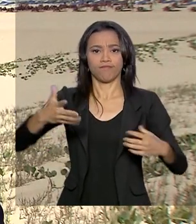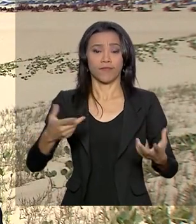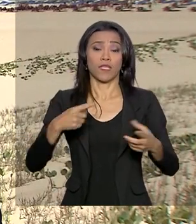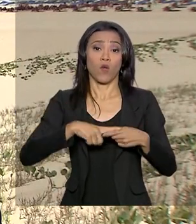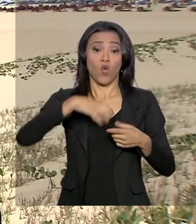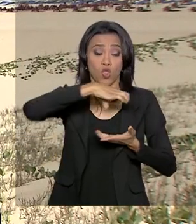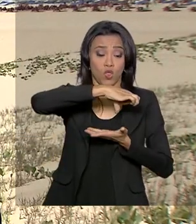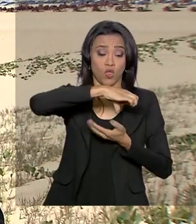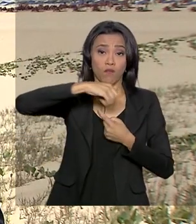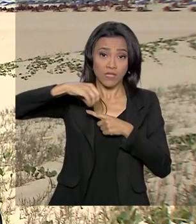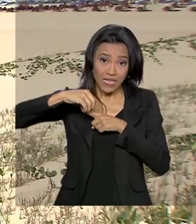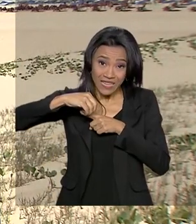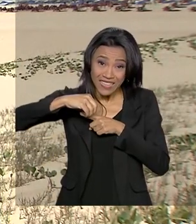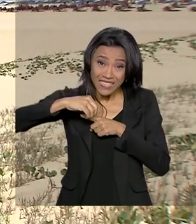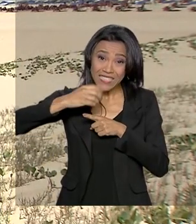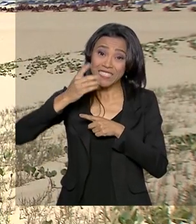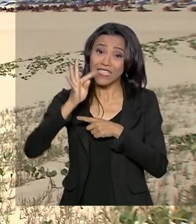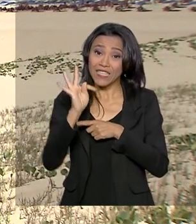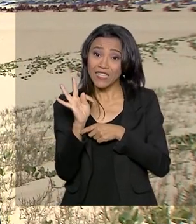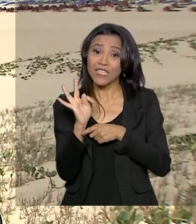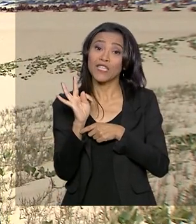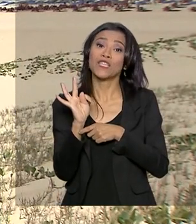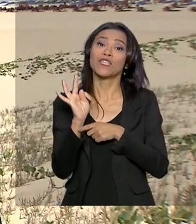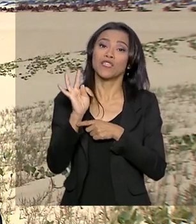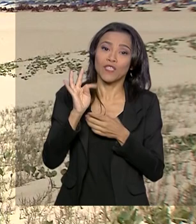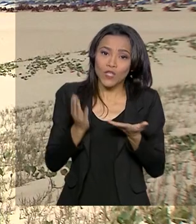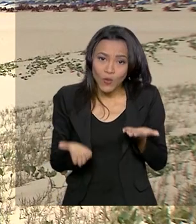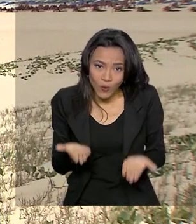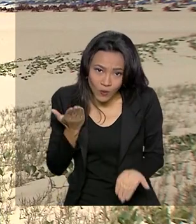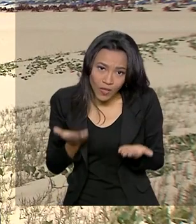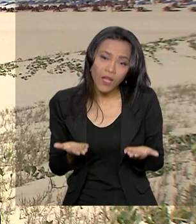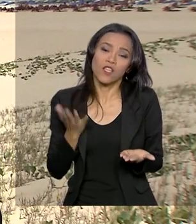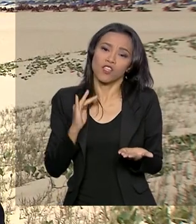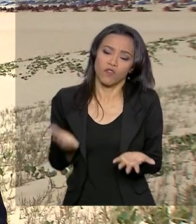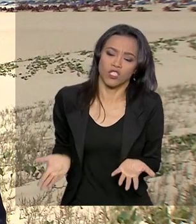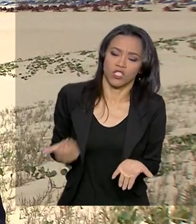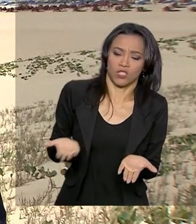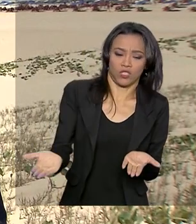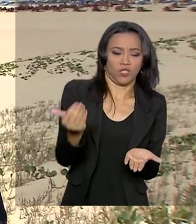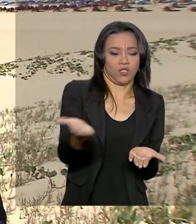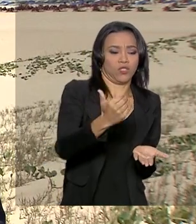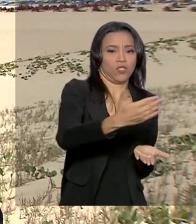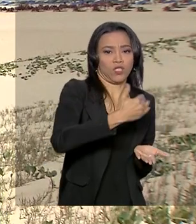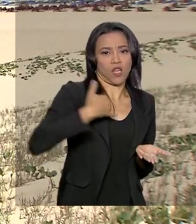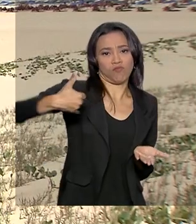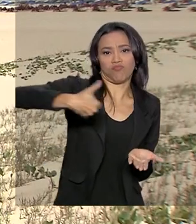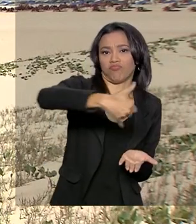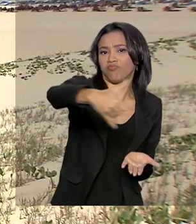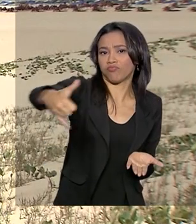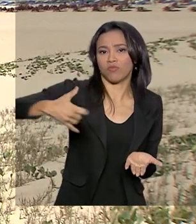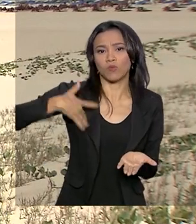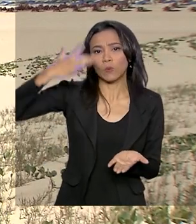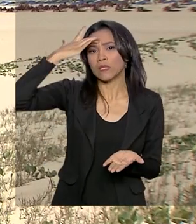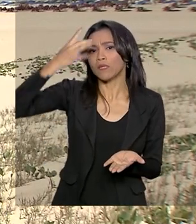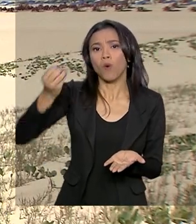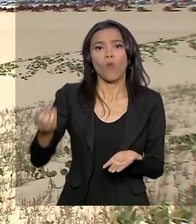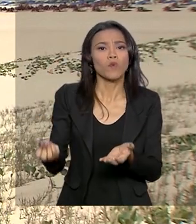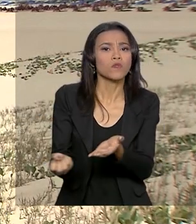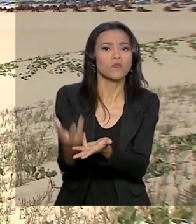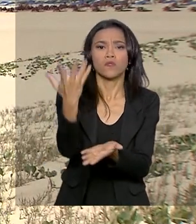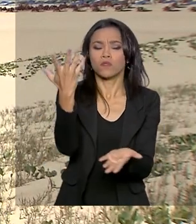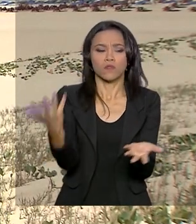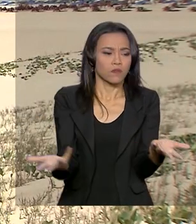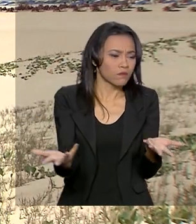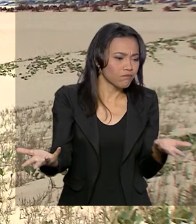toneladas do resíduo já foram retiradas do mar nos nove estados do Nordeste. Ainda não se sabe a origem das manchas, mas uma